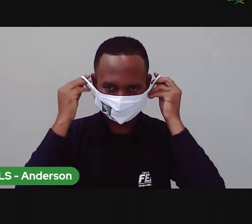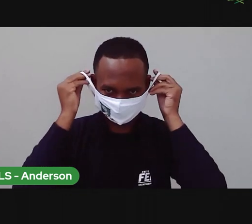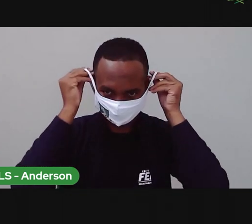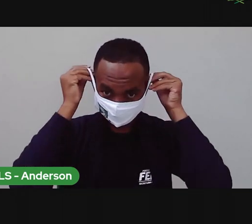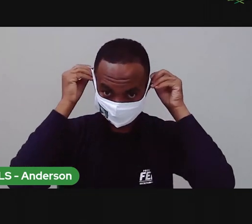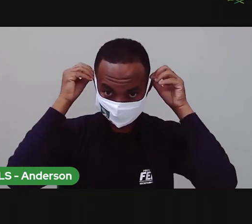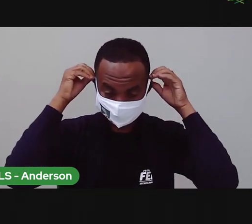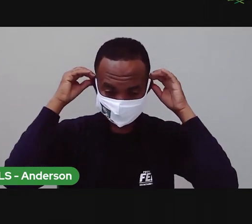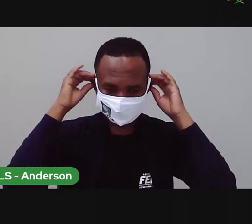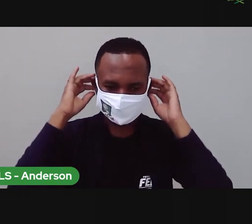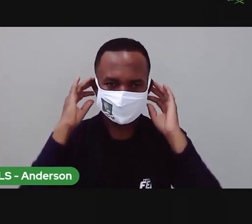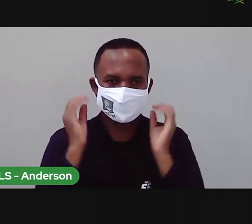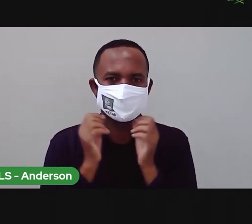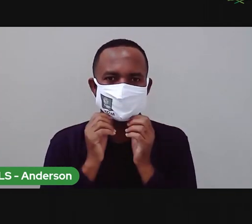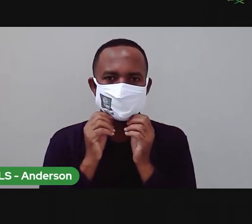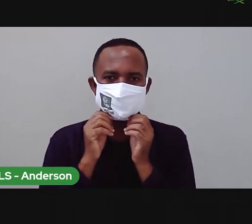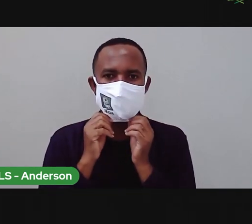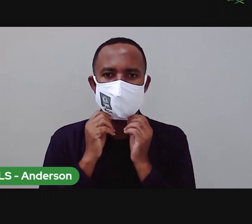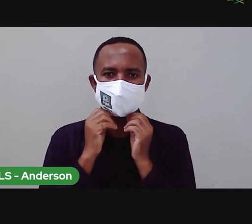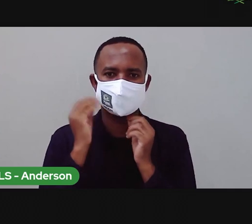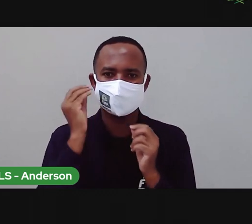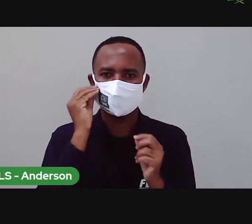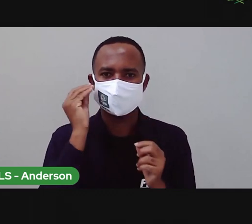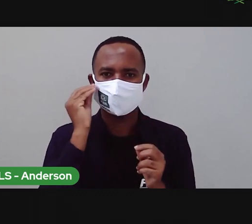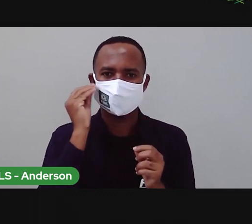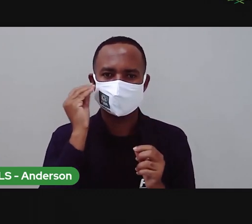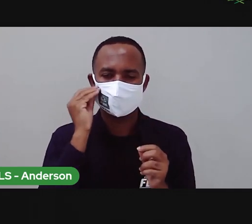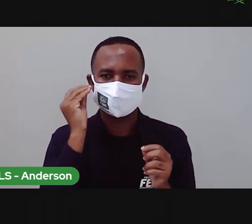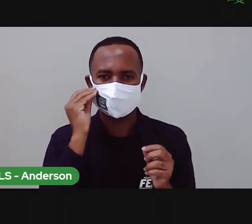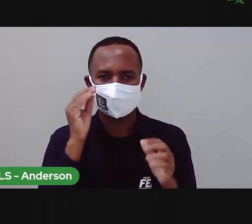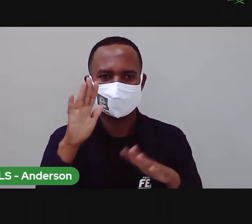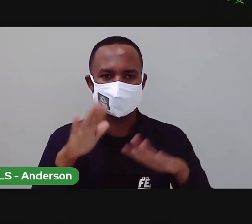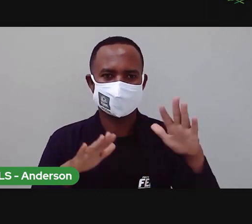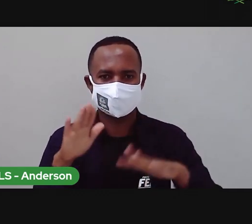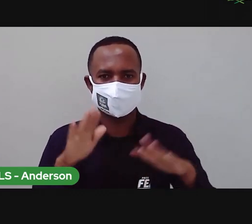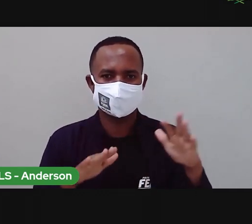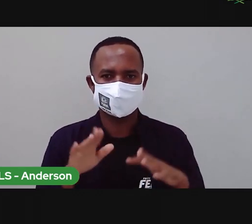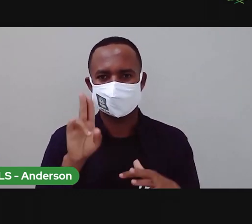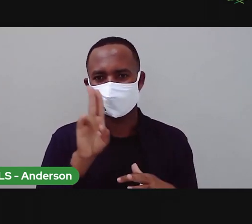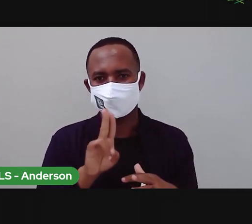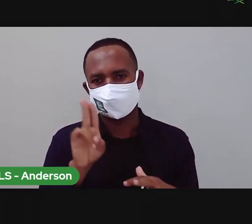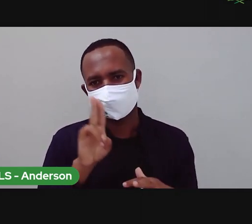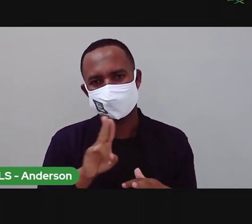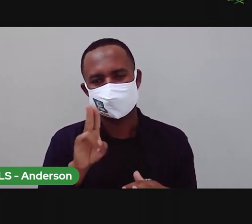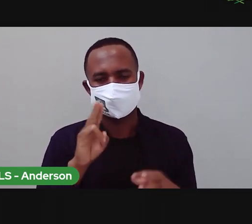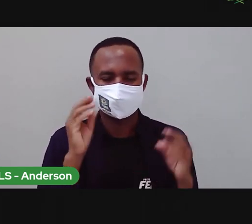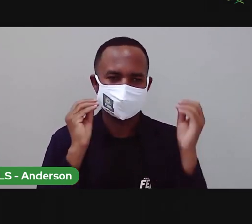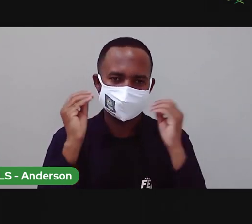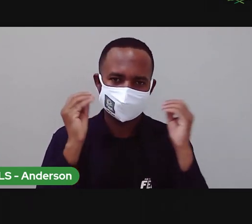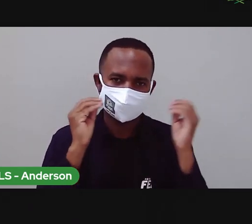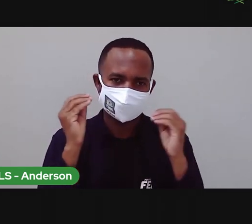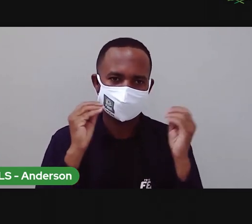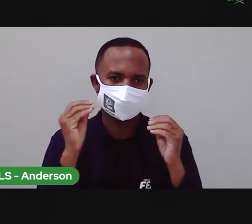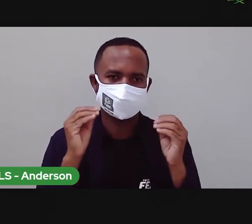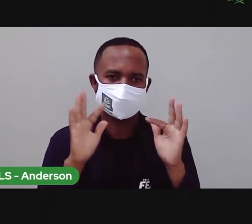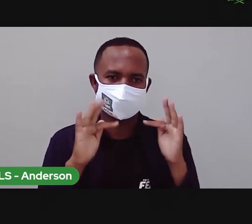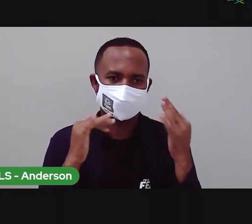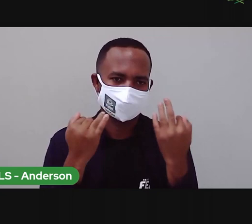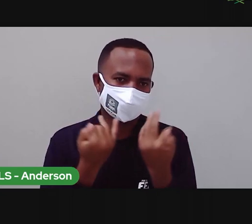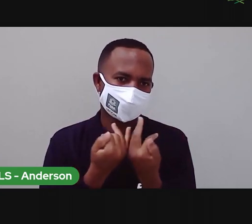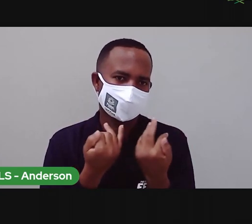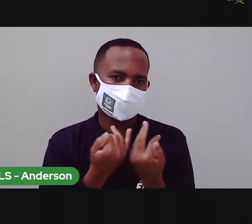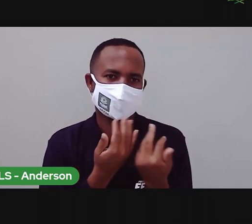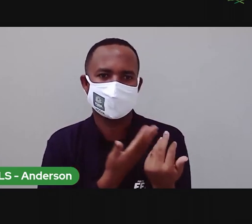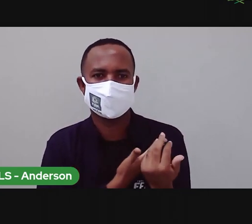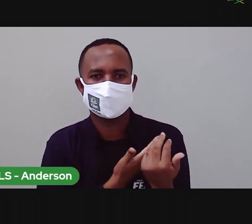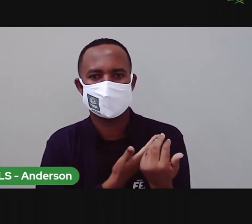seguinte. Quando colocar e pedir um beijo, às vezes você está usando o perfil do papai, da mamãe, da amiga, da mãe, de